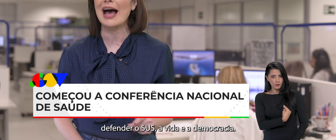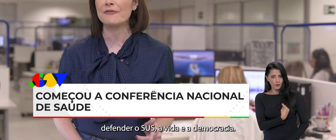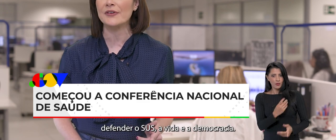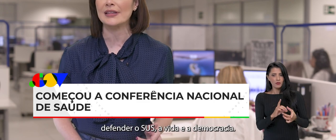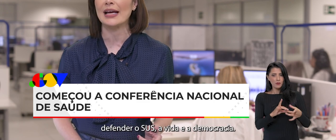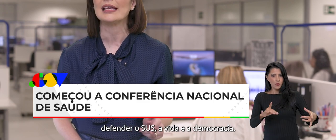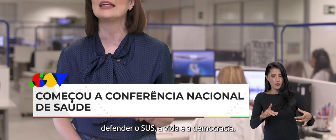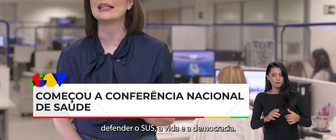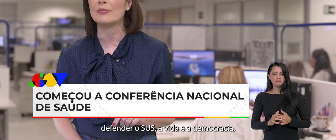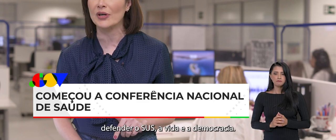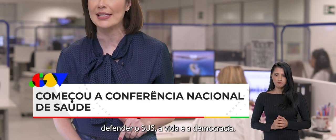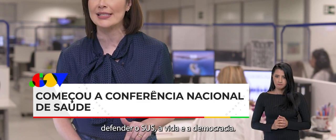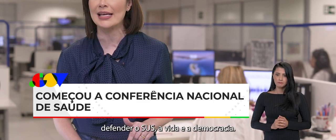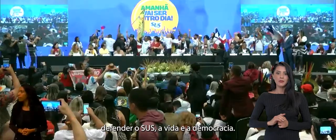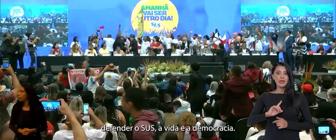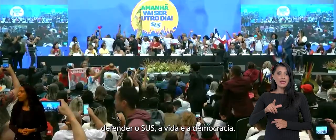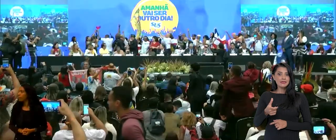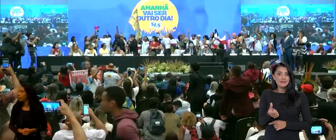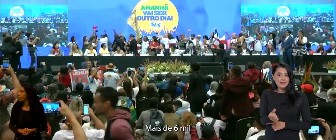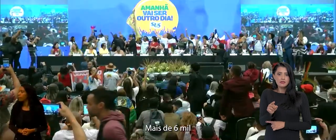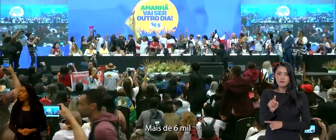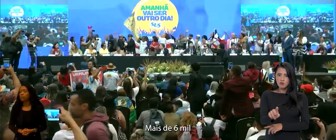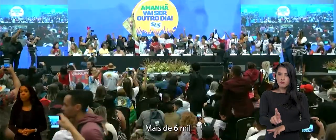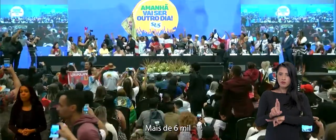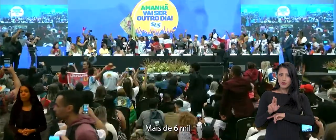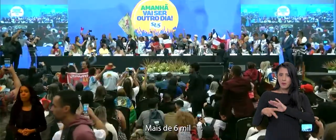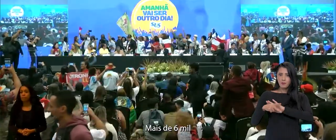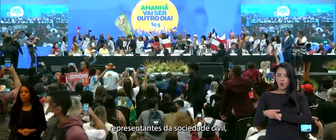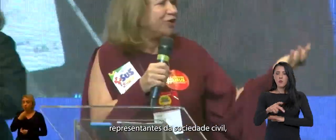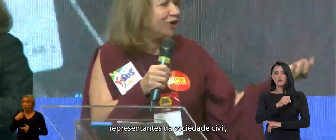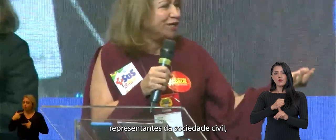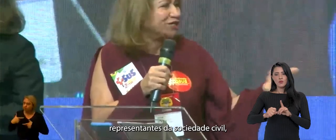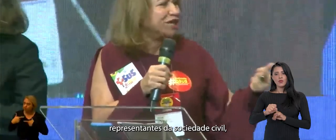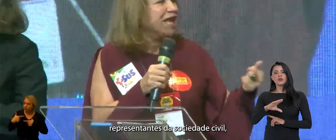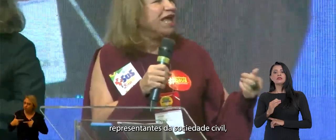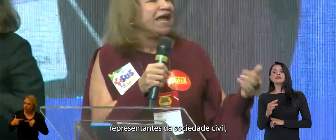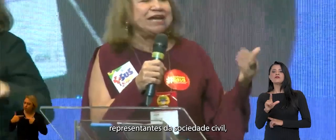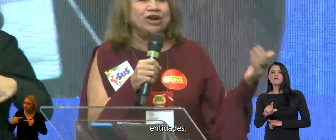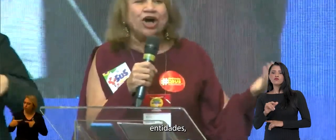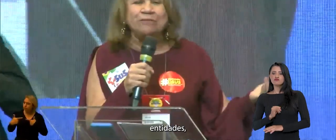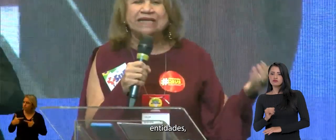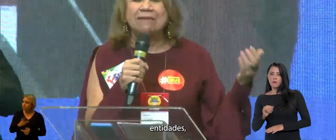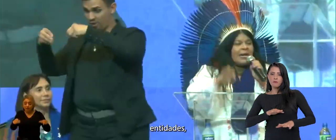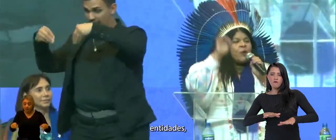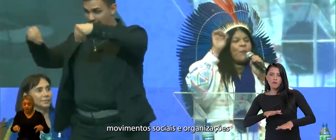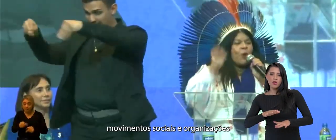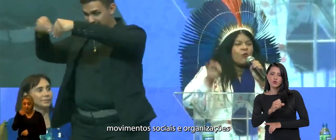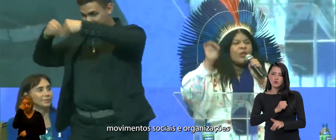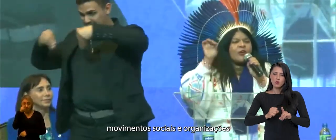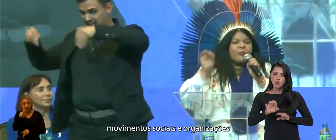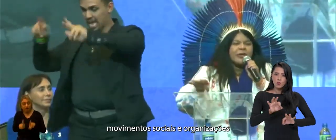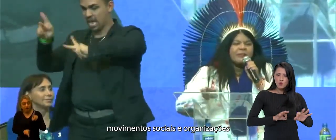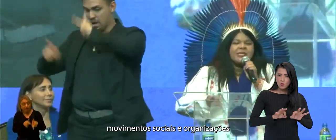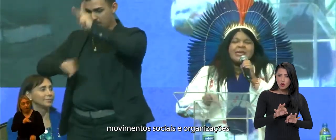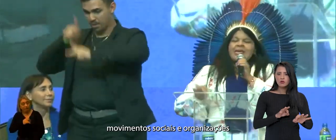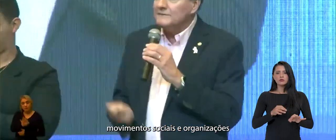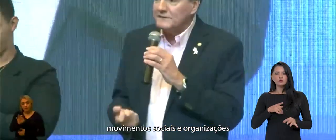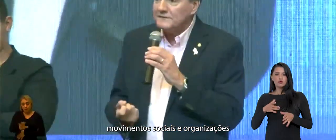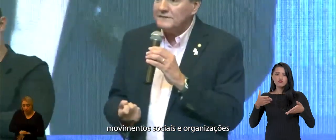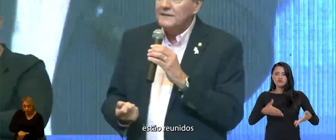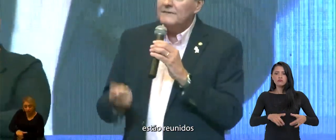SUS, a Vida e a Democracia, mais de 6 mil representantes da sociedade civil, entidades, movimentos sociais e